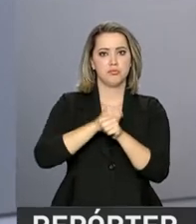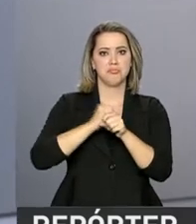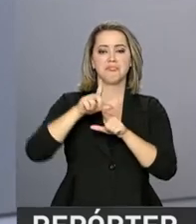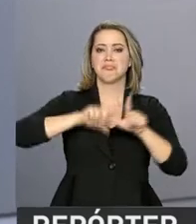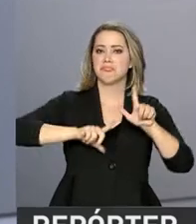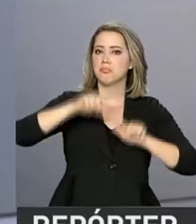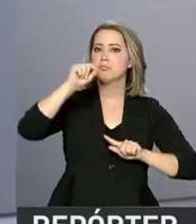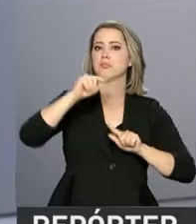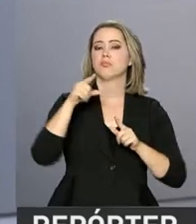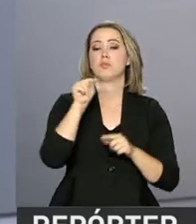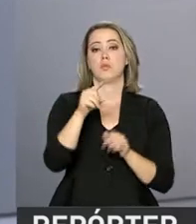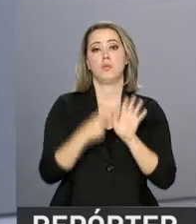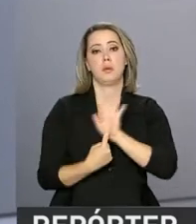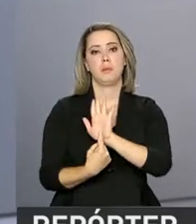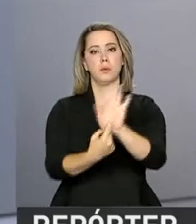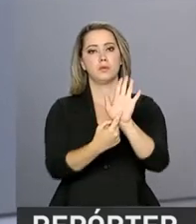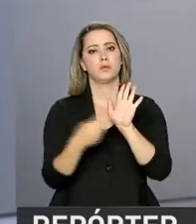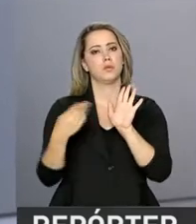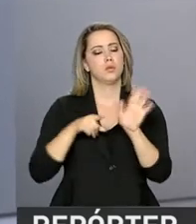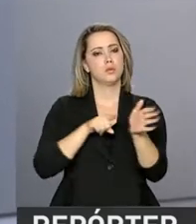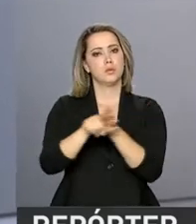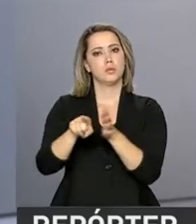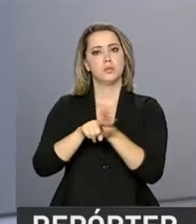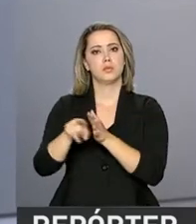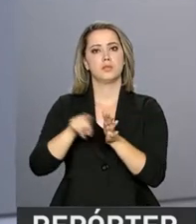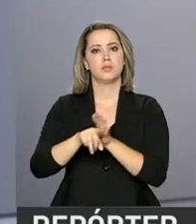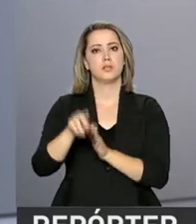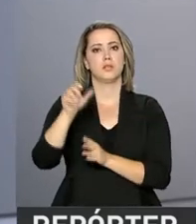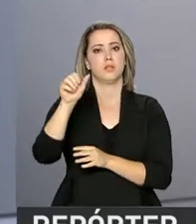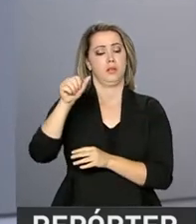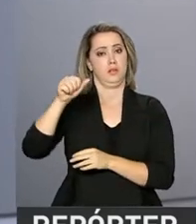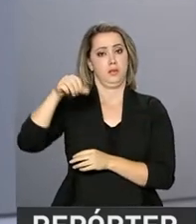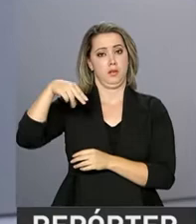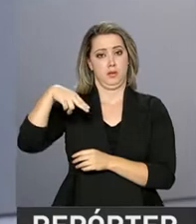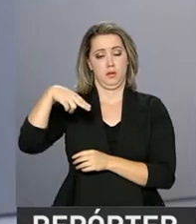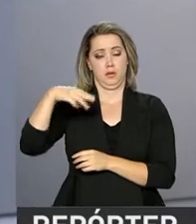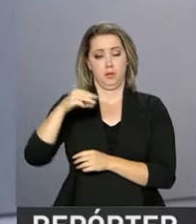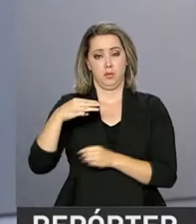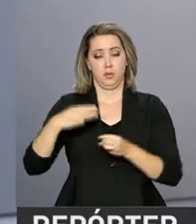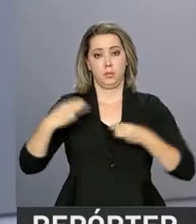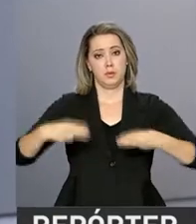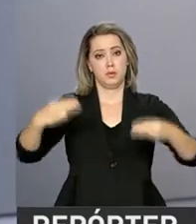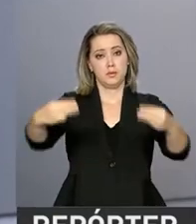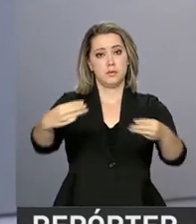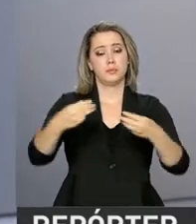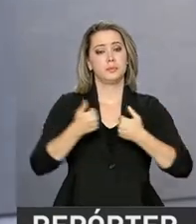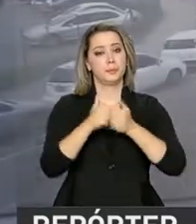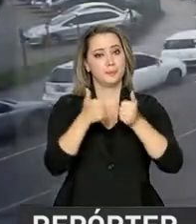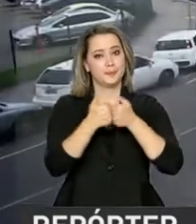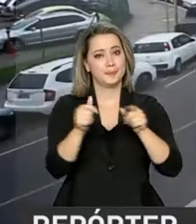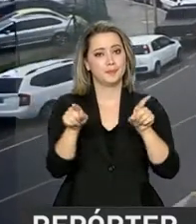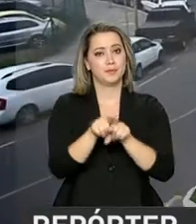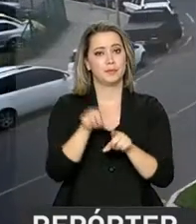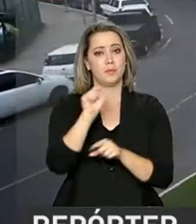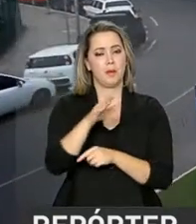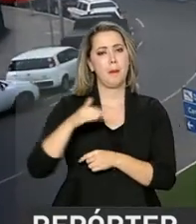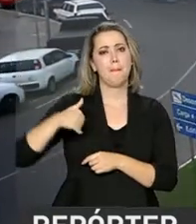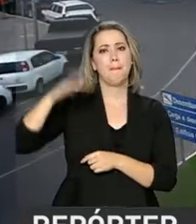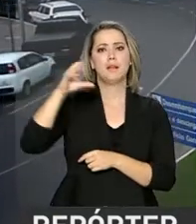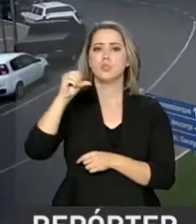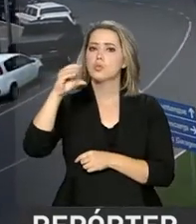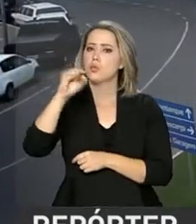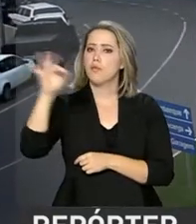pesquisa divulgada hoje pelo Ministério dos Transportes, Portos e Aviação Civil. Mais de 90% dos passageiros